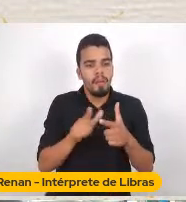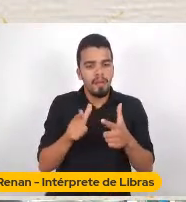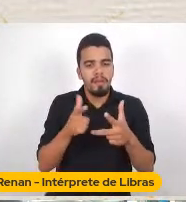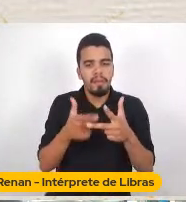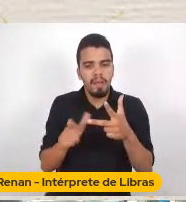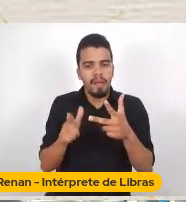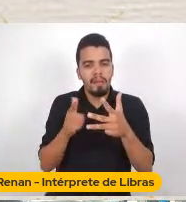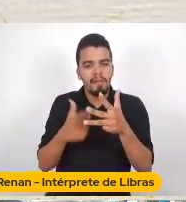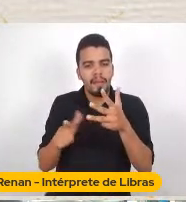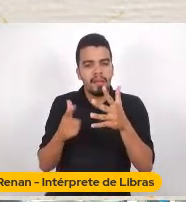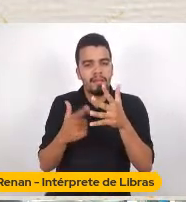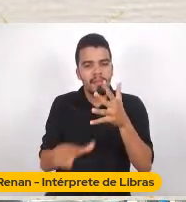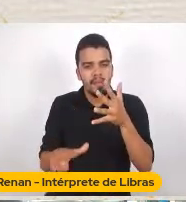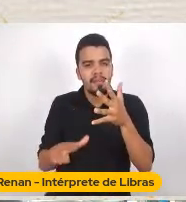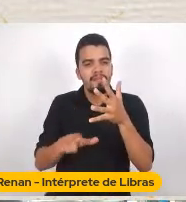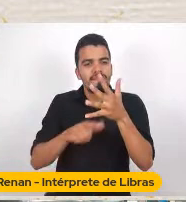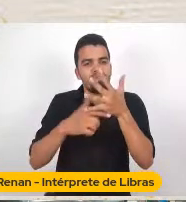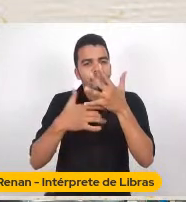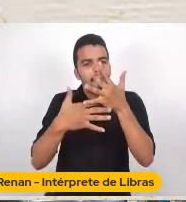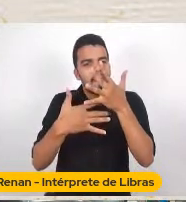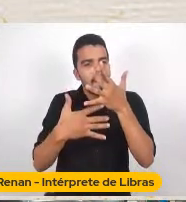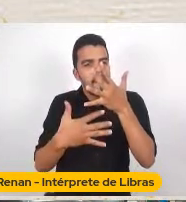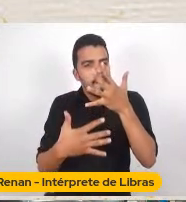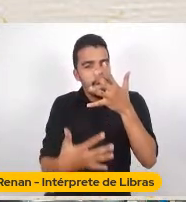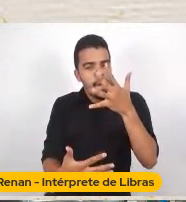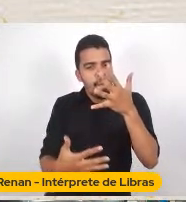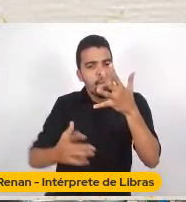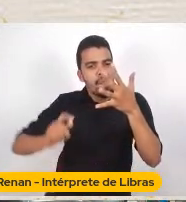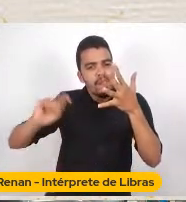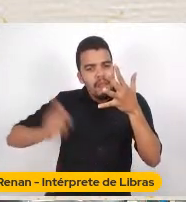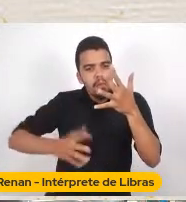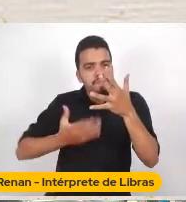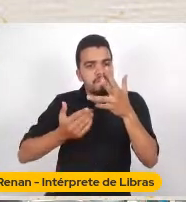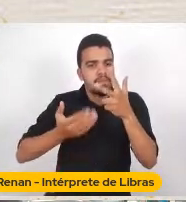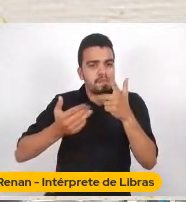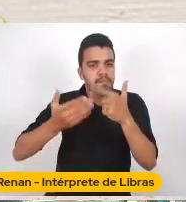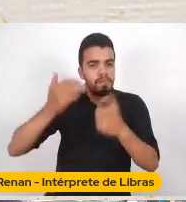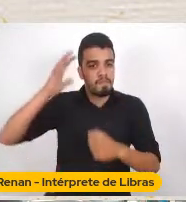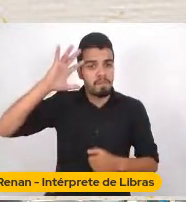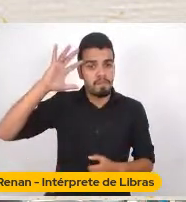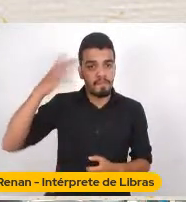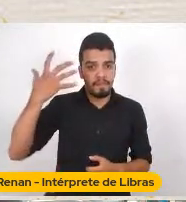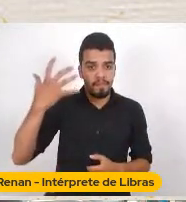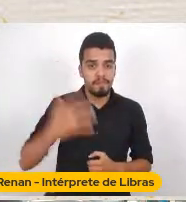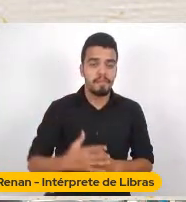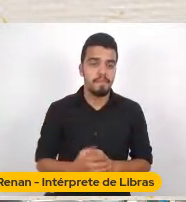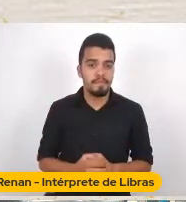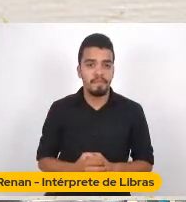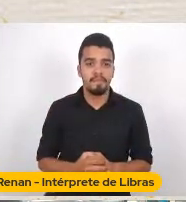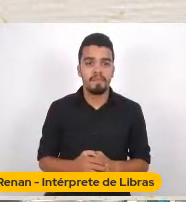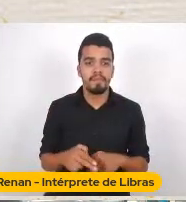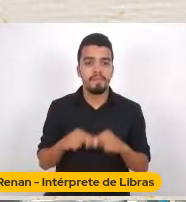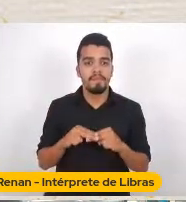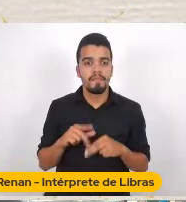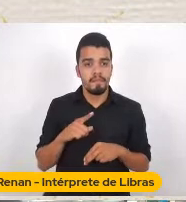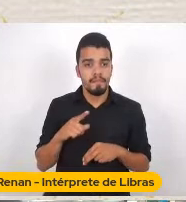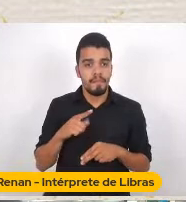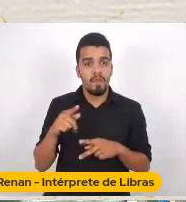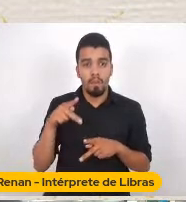coisa Mais cruel E perversa Que pode existir Um povo Que